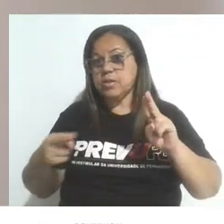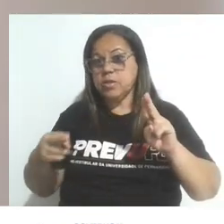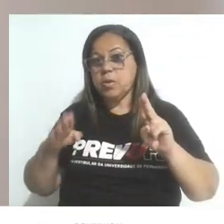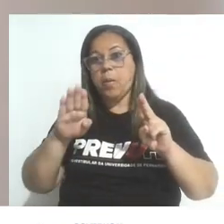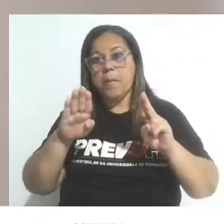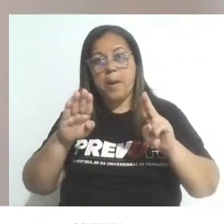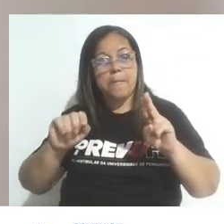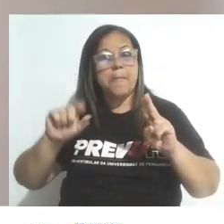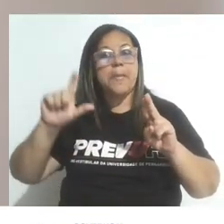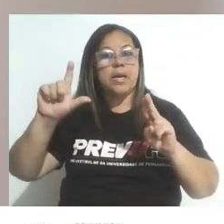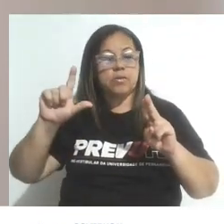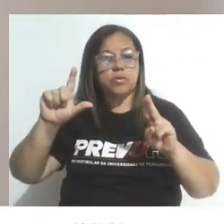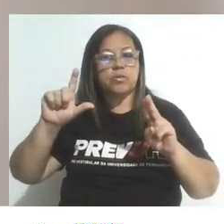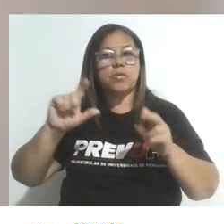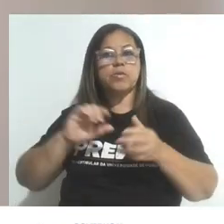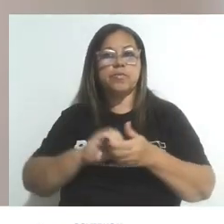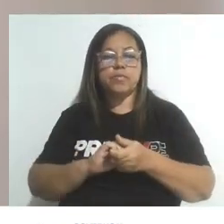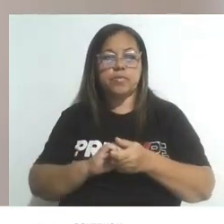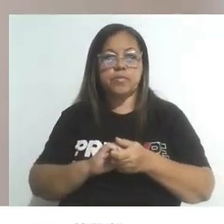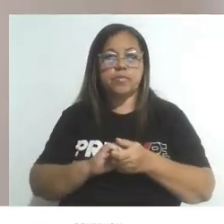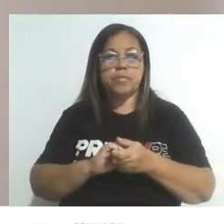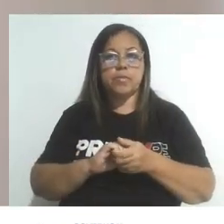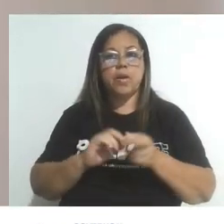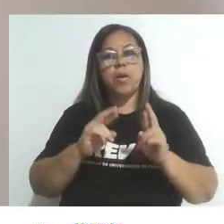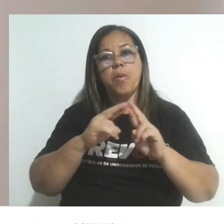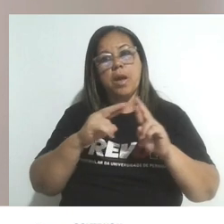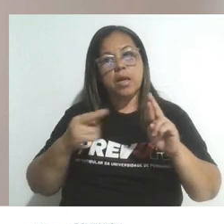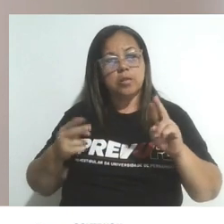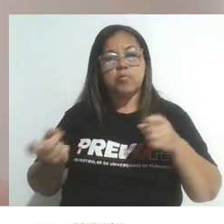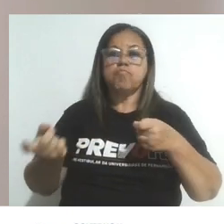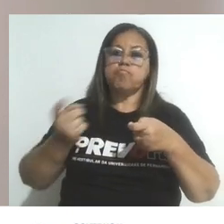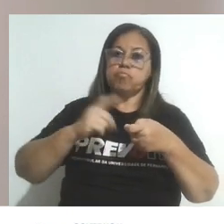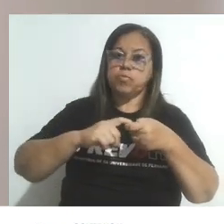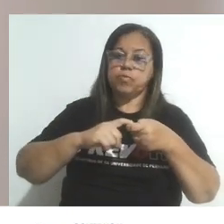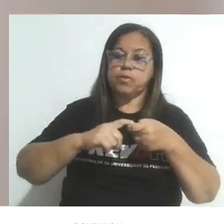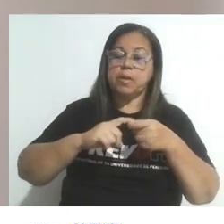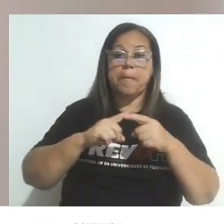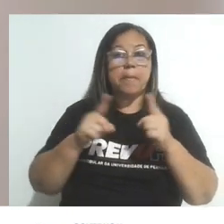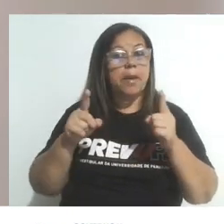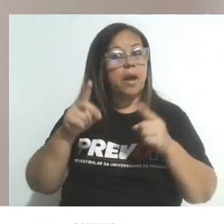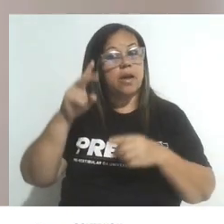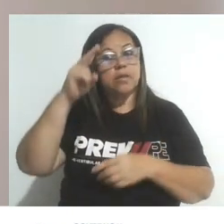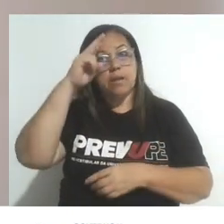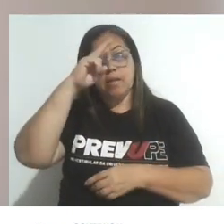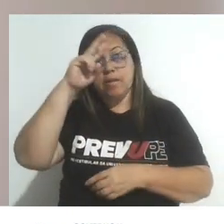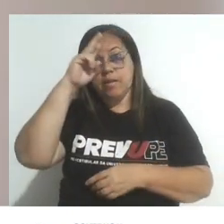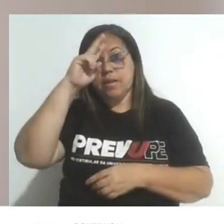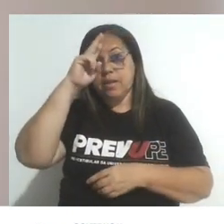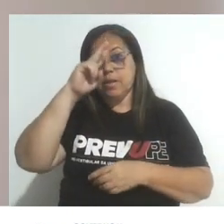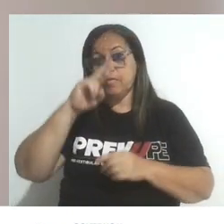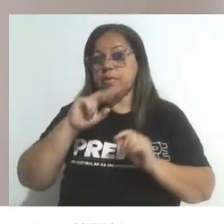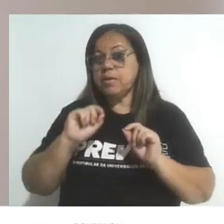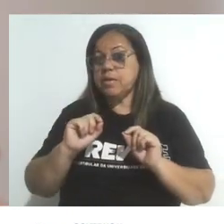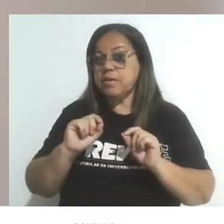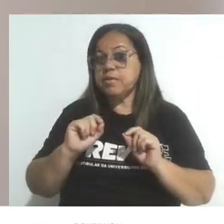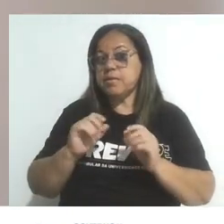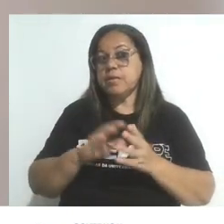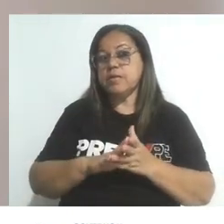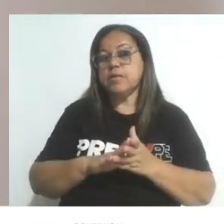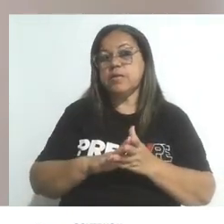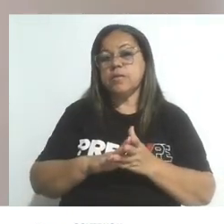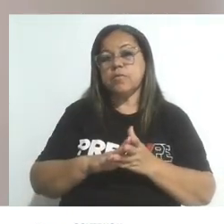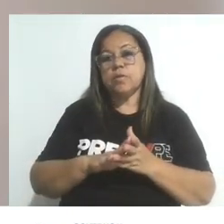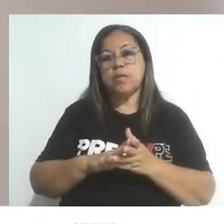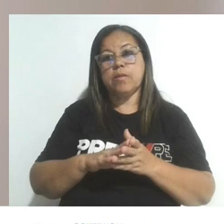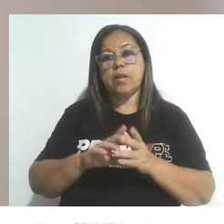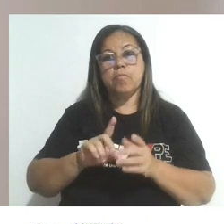maiúsculo, em uma reação reversível. Agora, lembrem das setas em sentidos